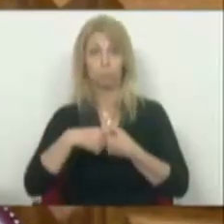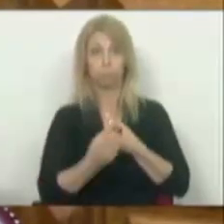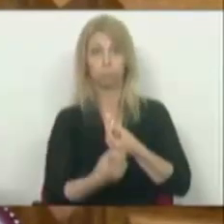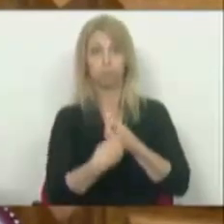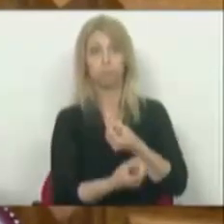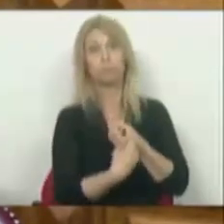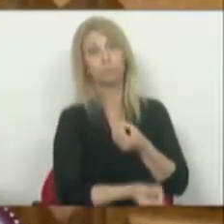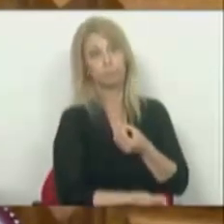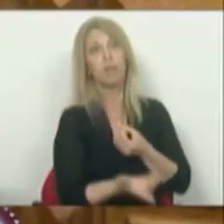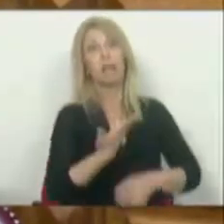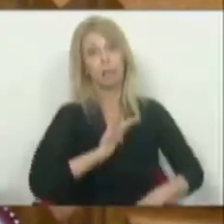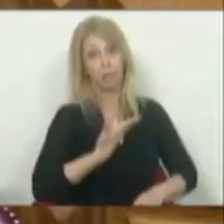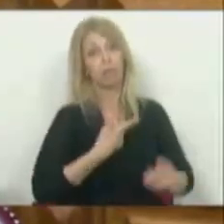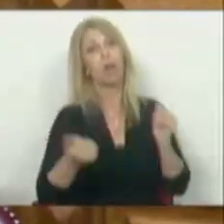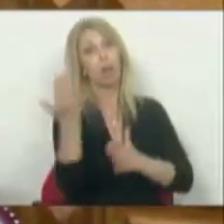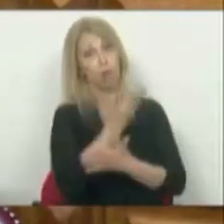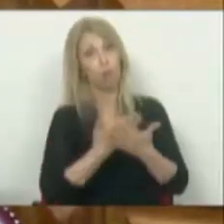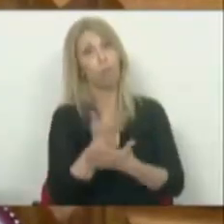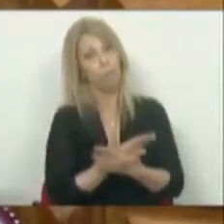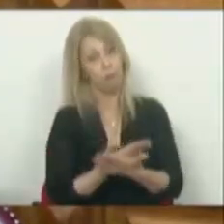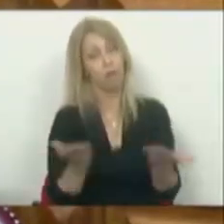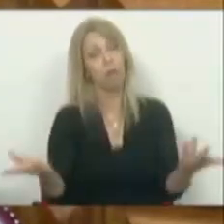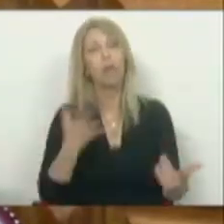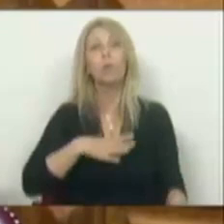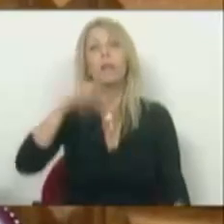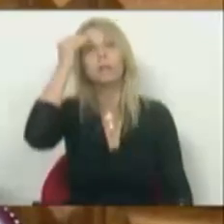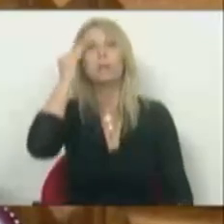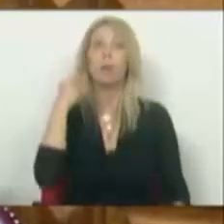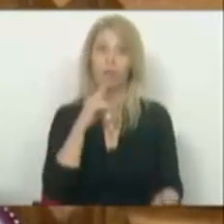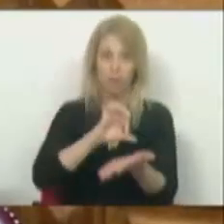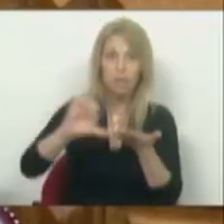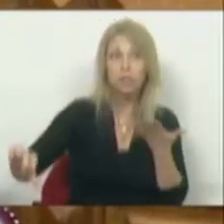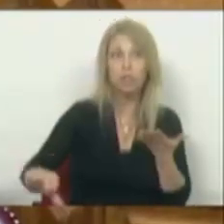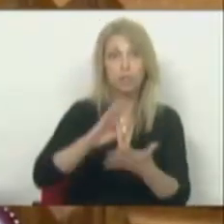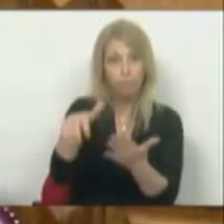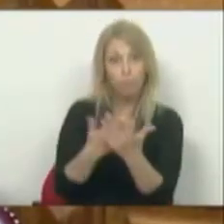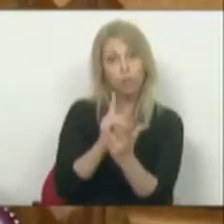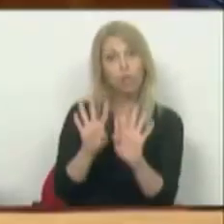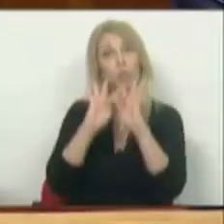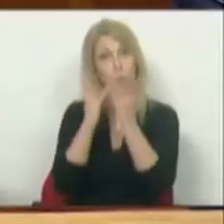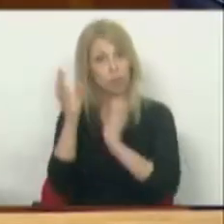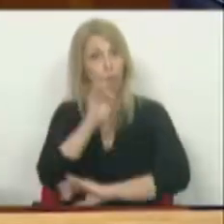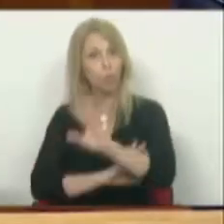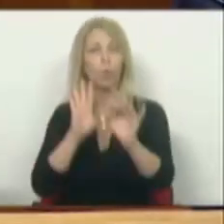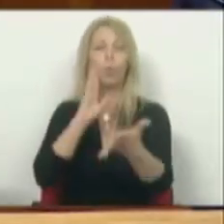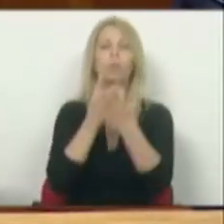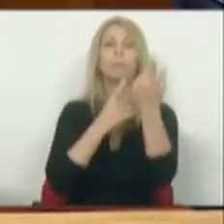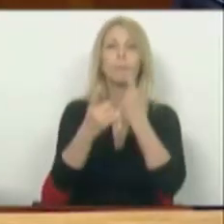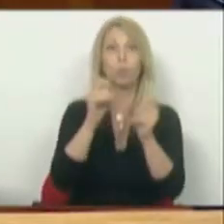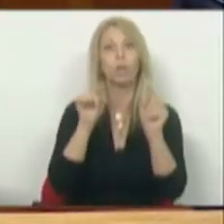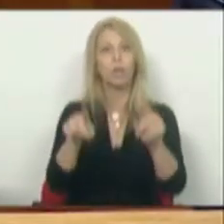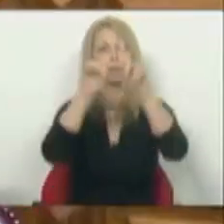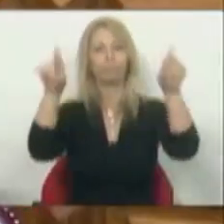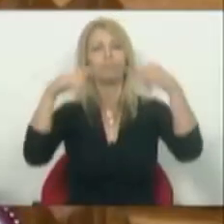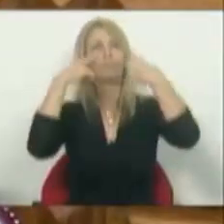dívida europeia e gostaria de saber se vai desistir dessa proposta no seio do Conselho Europeu. Última pergunta. Este é um cartaz